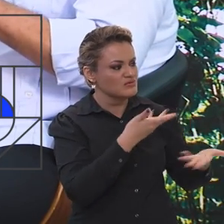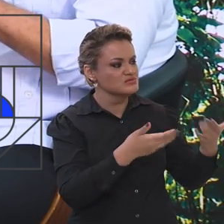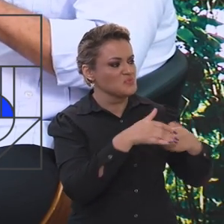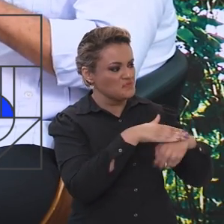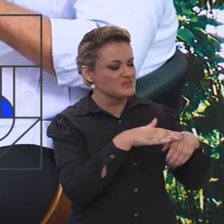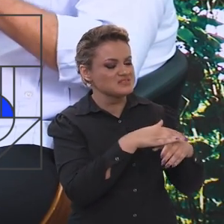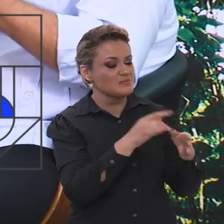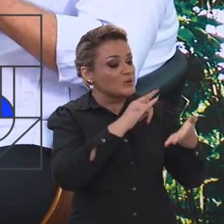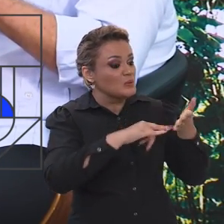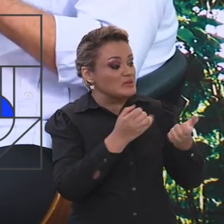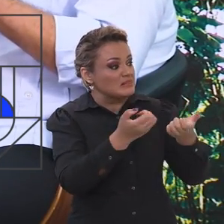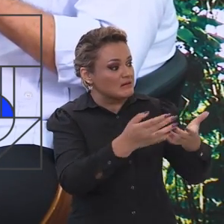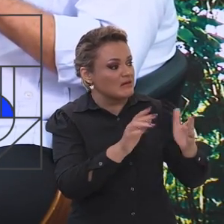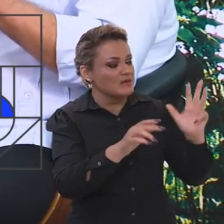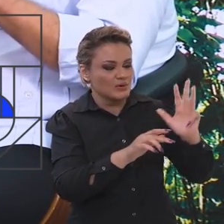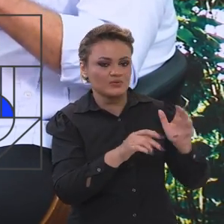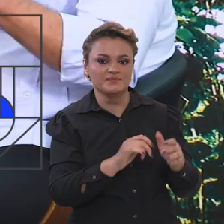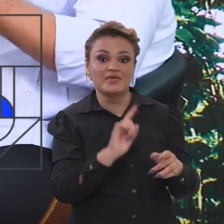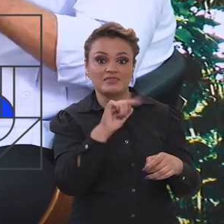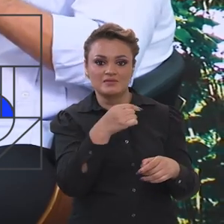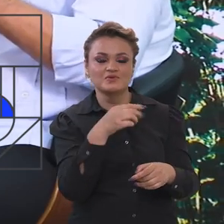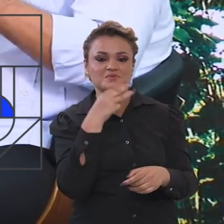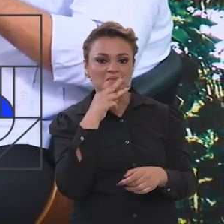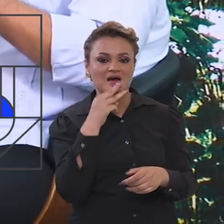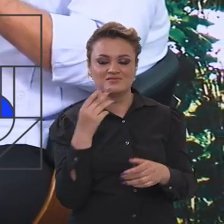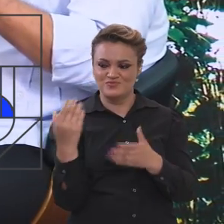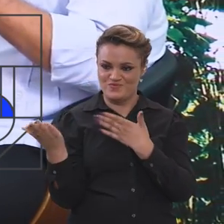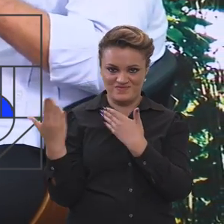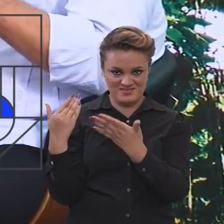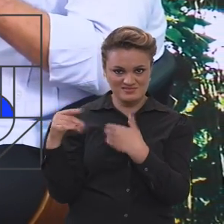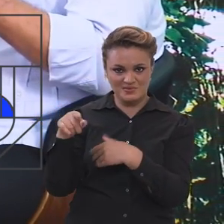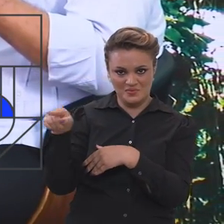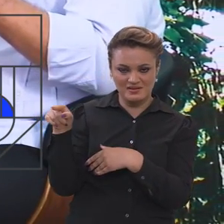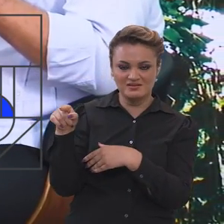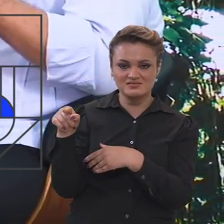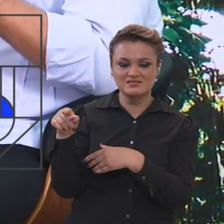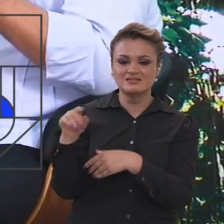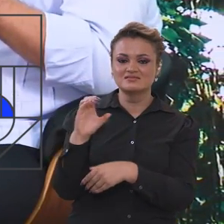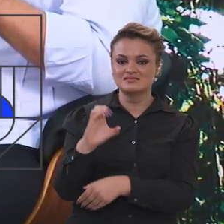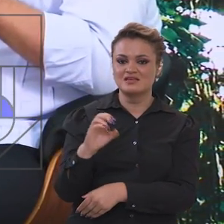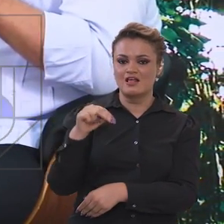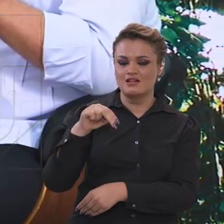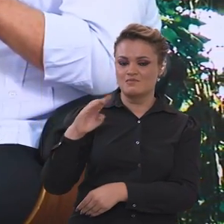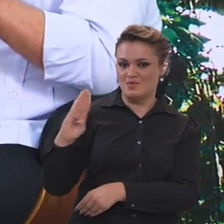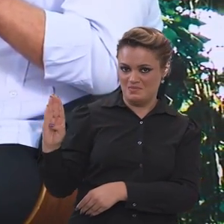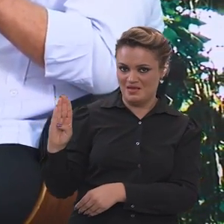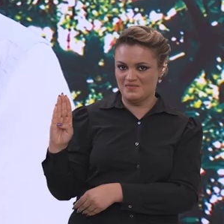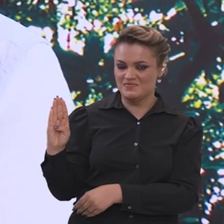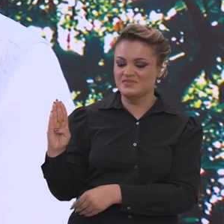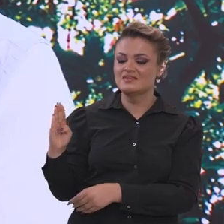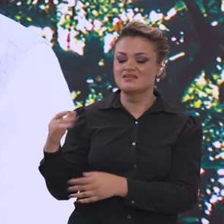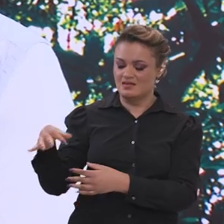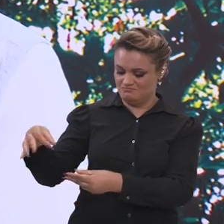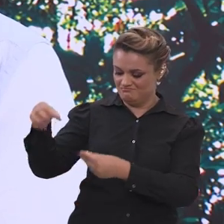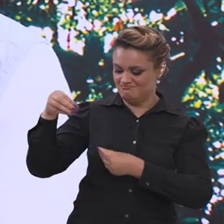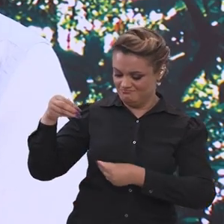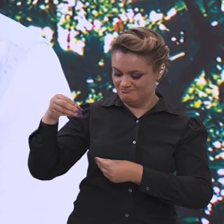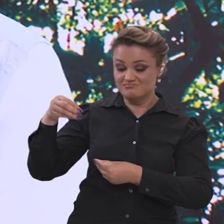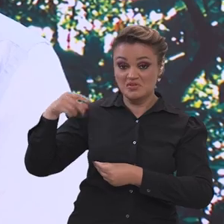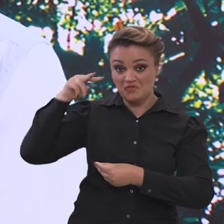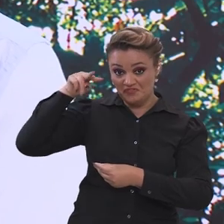da República. Em março, eu tomei um café com eles, um café da CNBB, e eles me